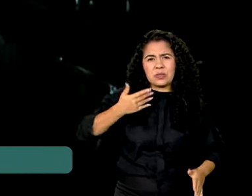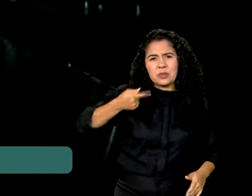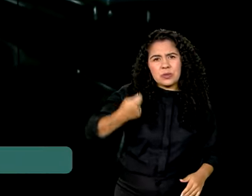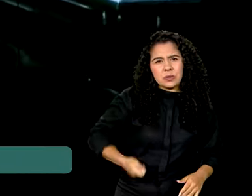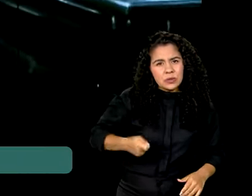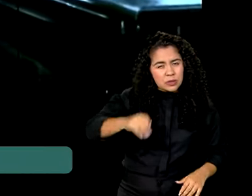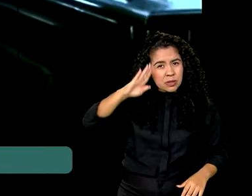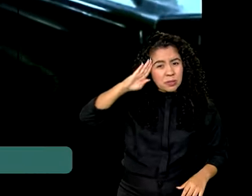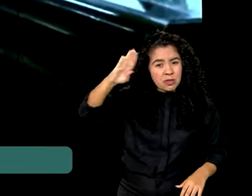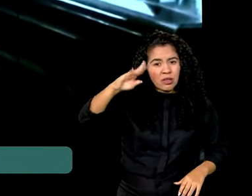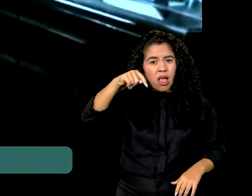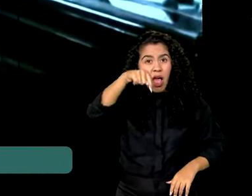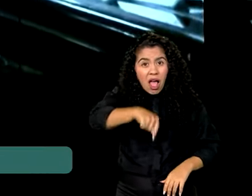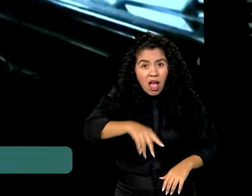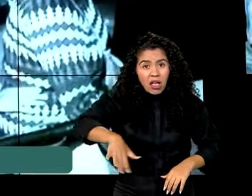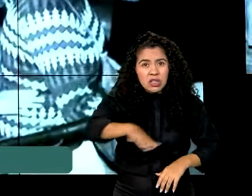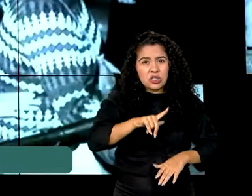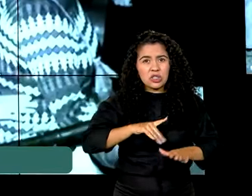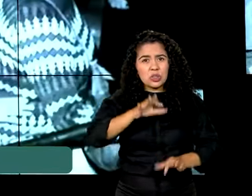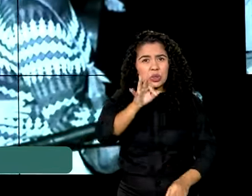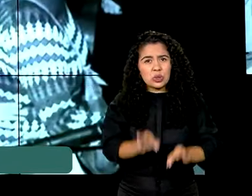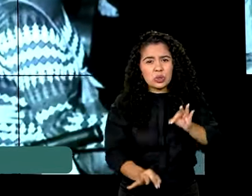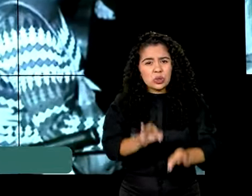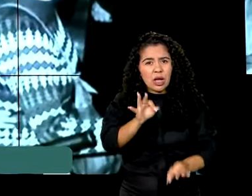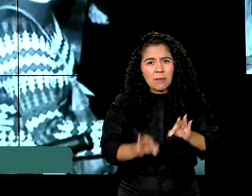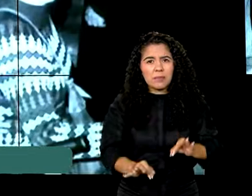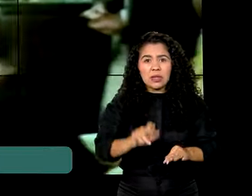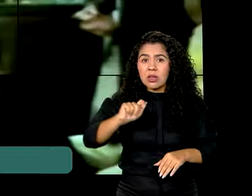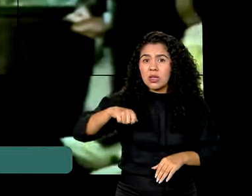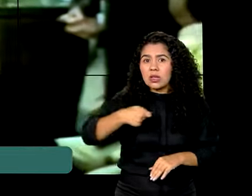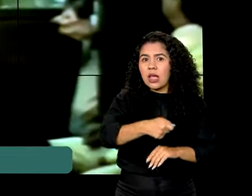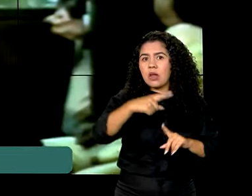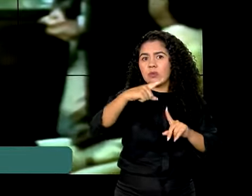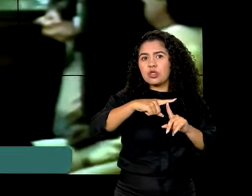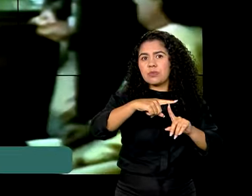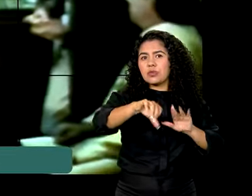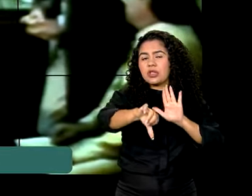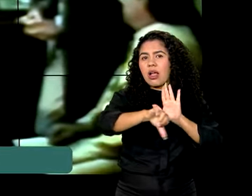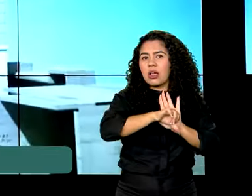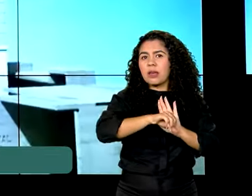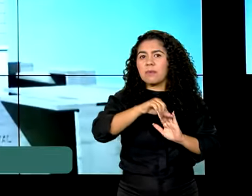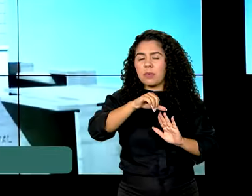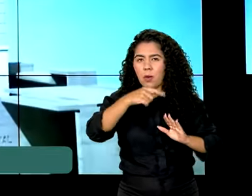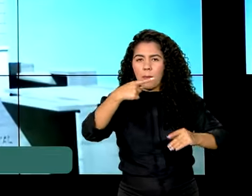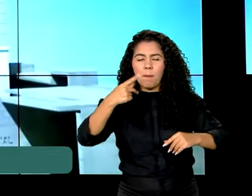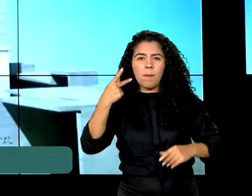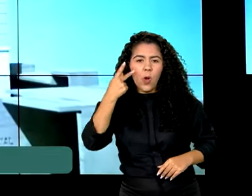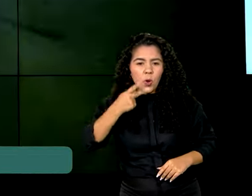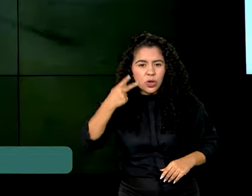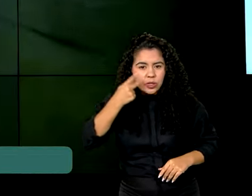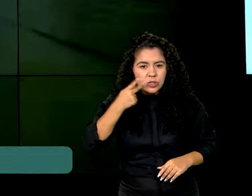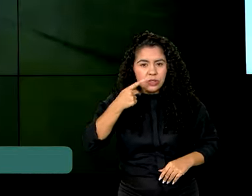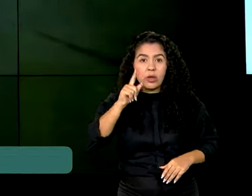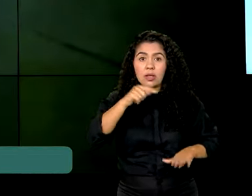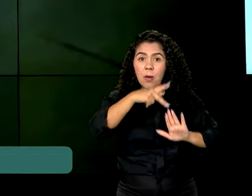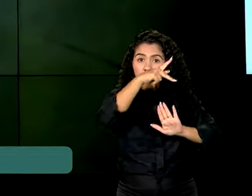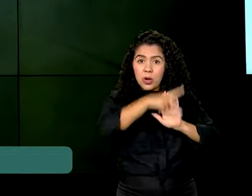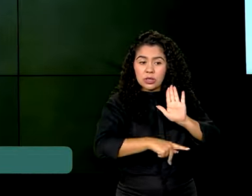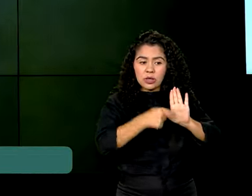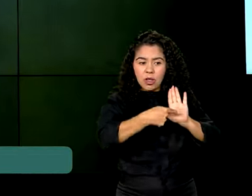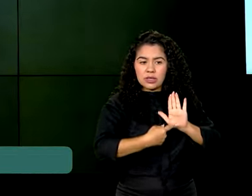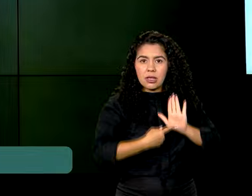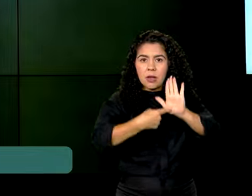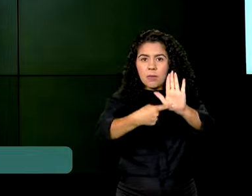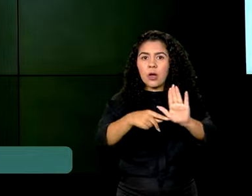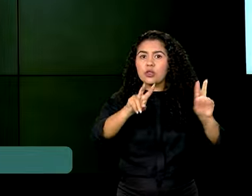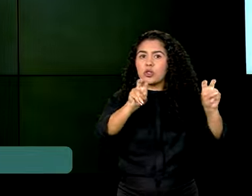ocorriam julgamentos do que era considerado crime político na época. Como mostra o projeto do futuro memorial,